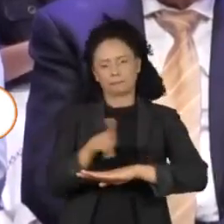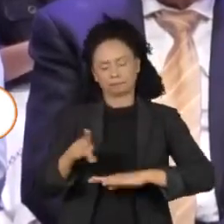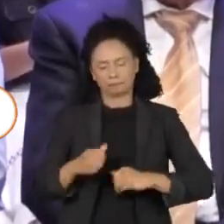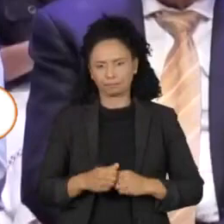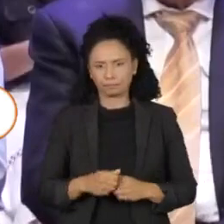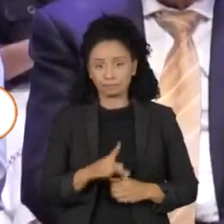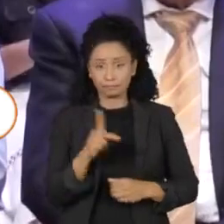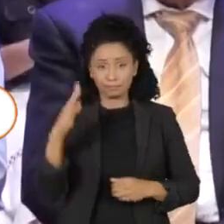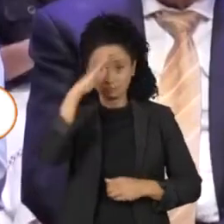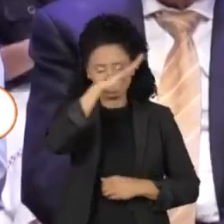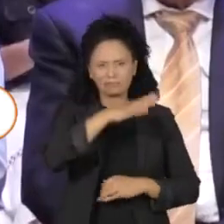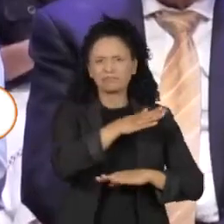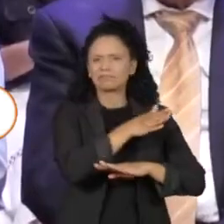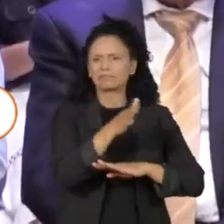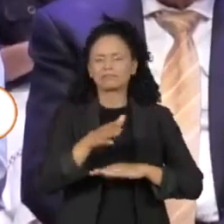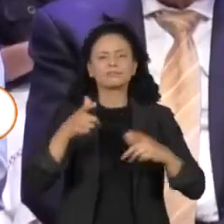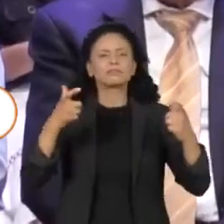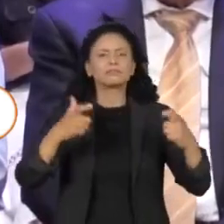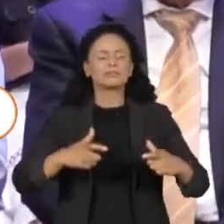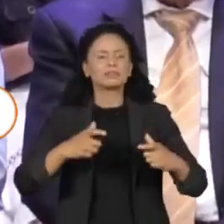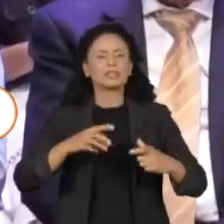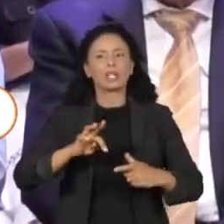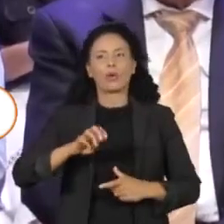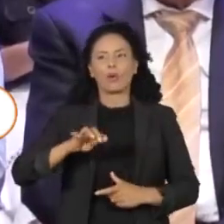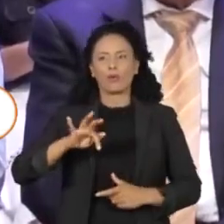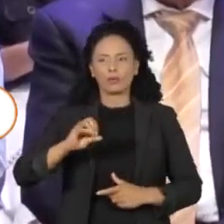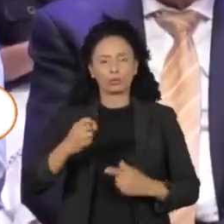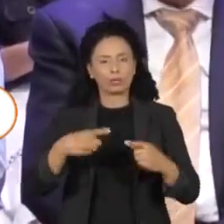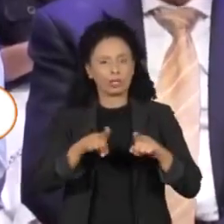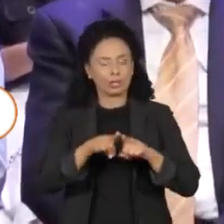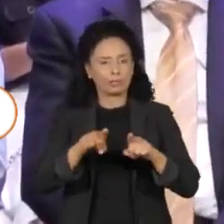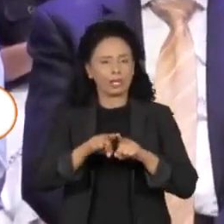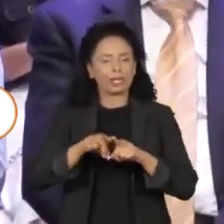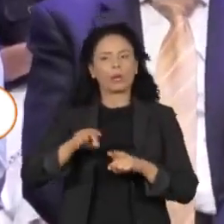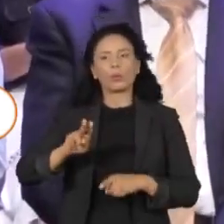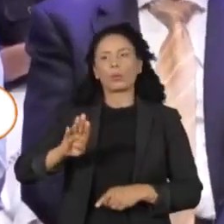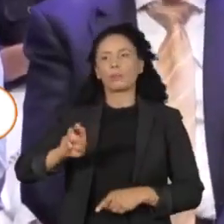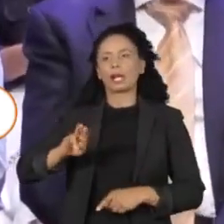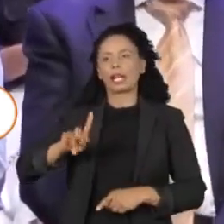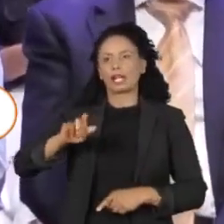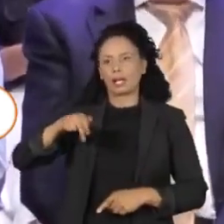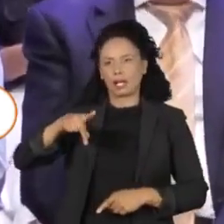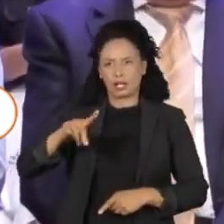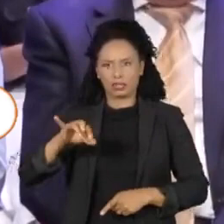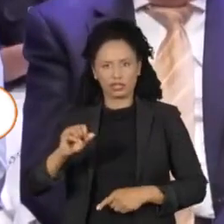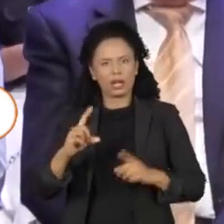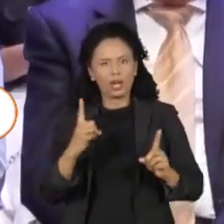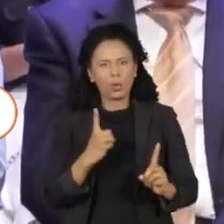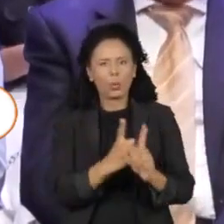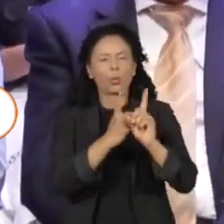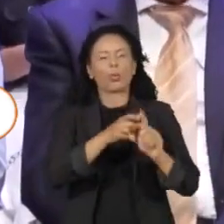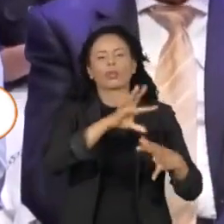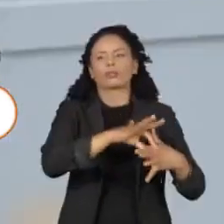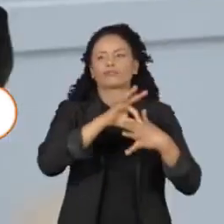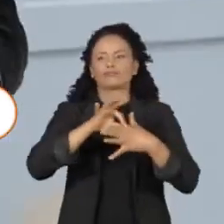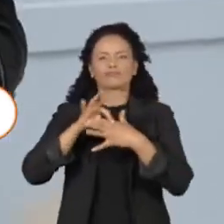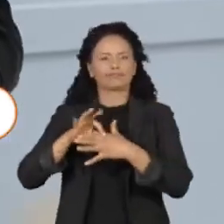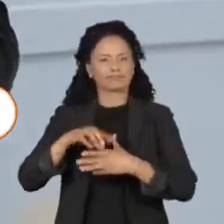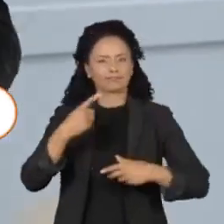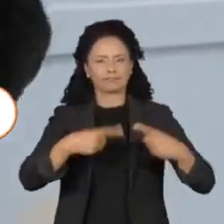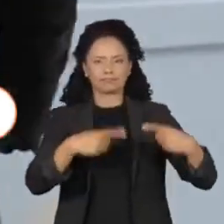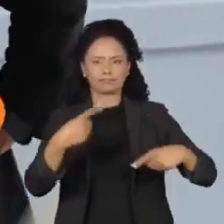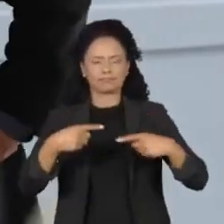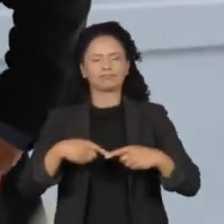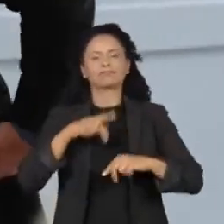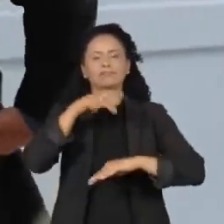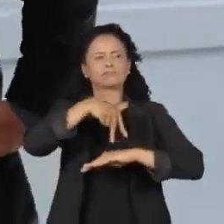passa a manhã em Teófilo Ottoni e a tarde em Uberlândia, onde se encontra com lideranças políticas e faz comícios. Lula